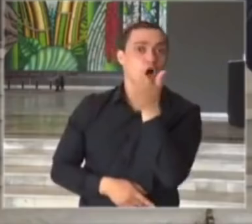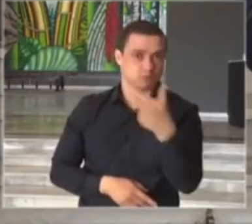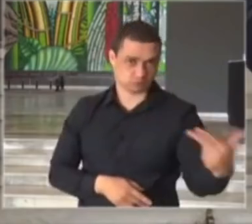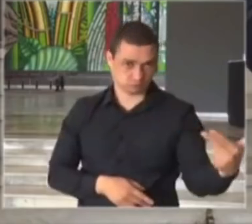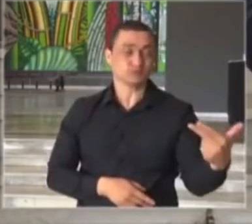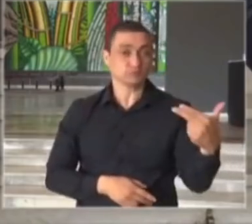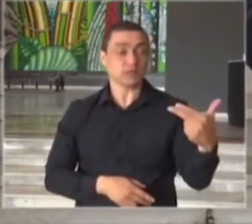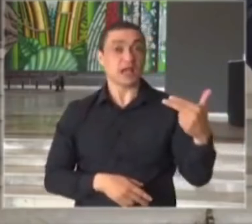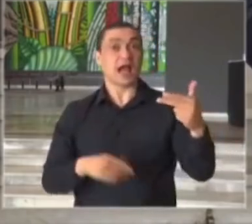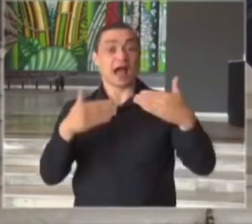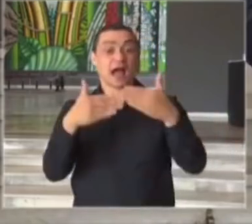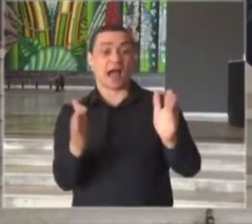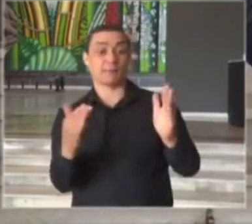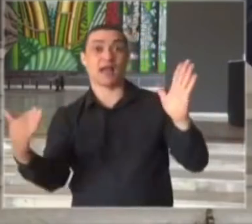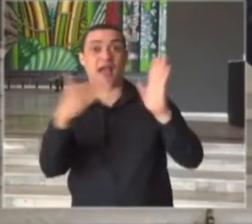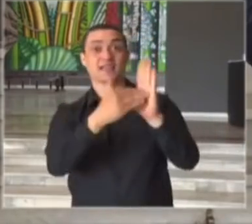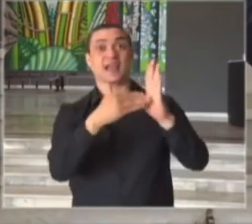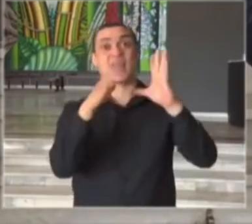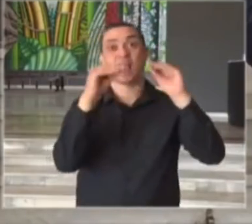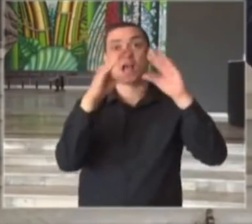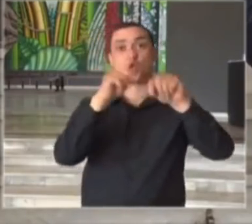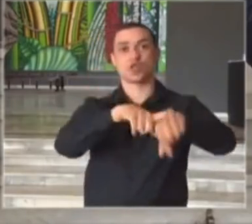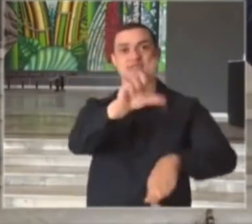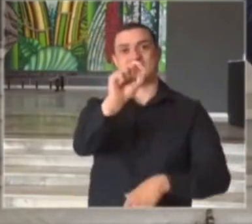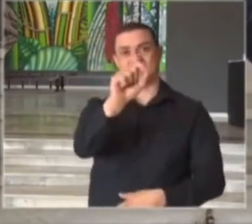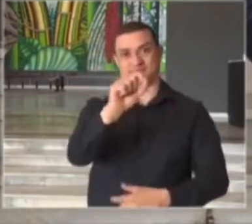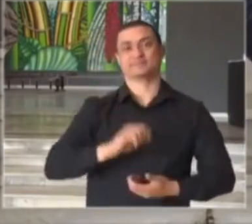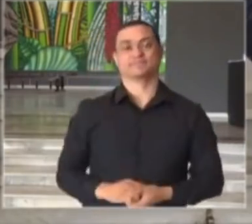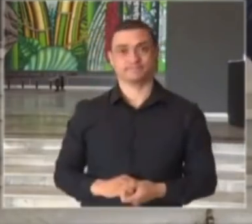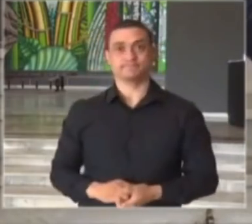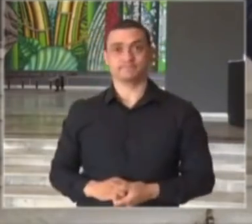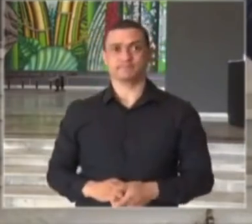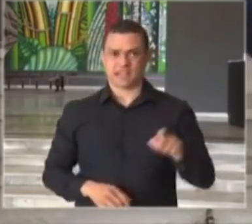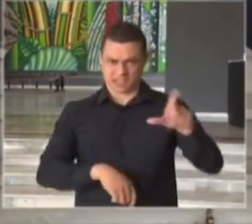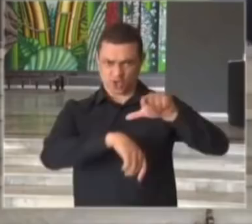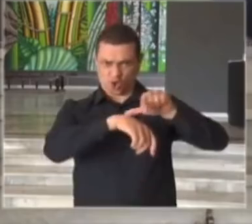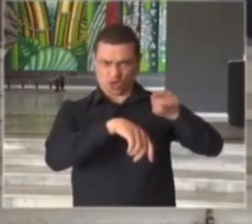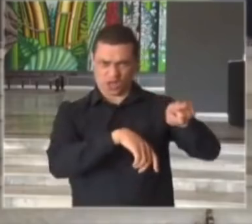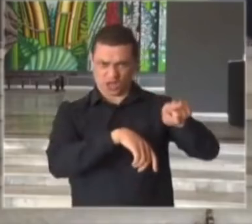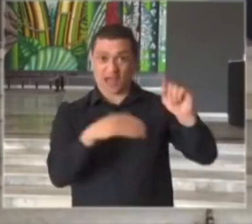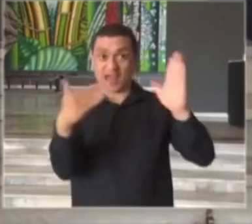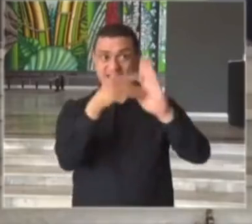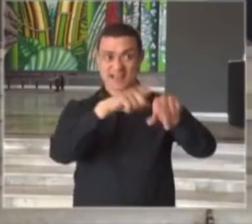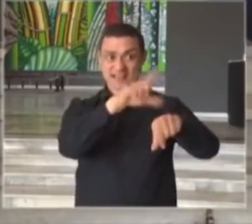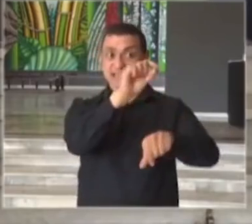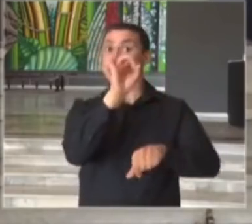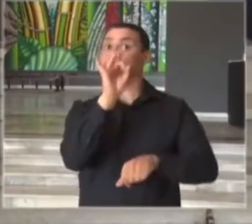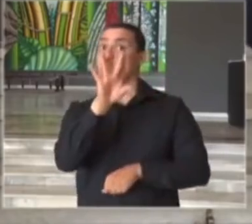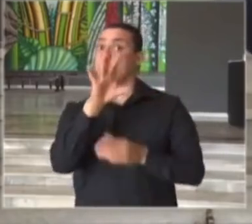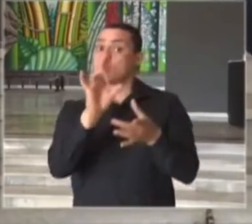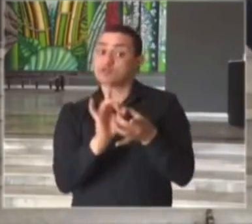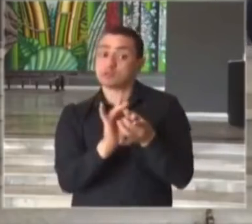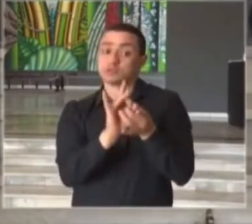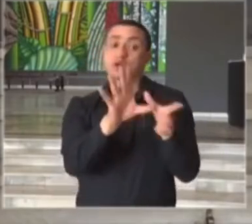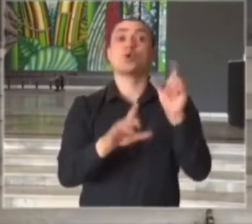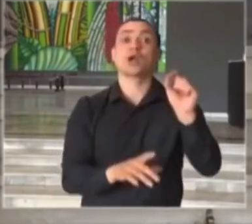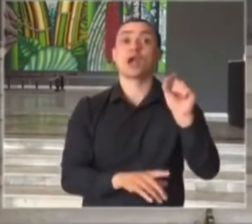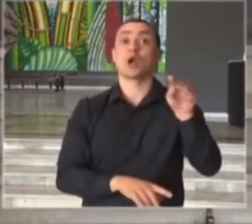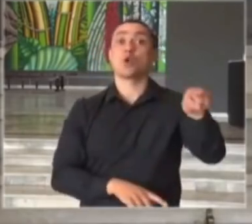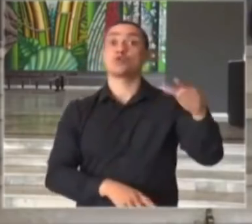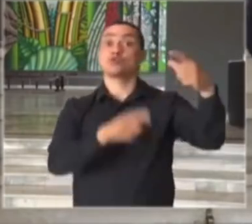até às 22 horas. Esse horário de funcionamento só será autorizado para